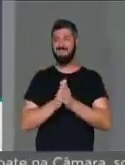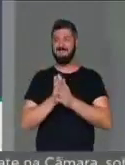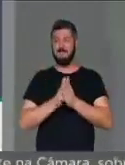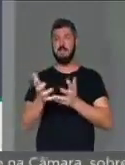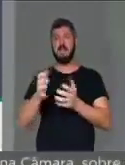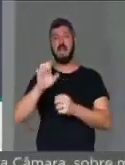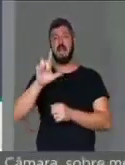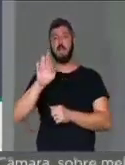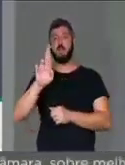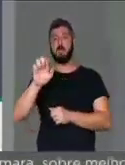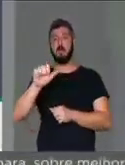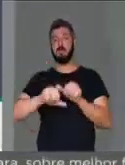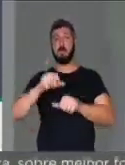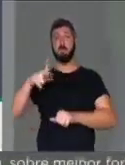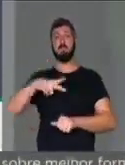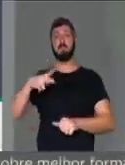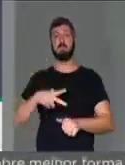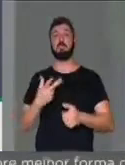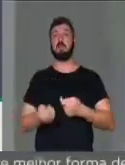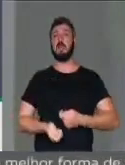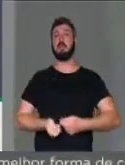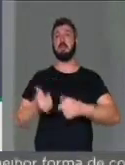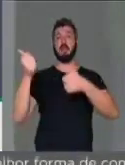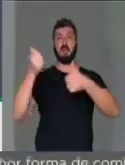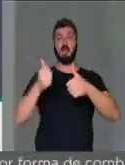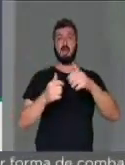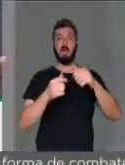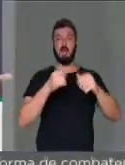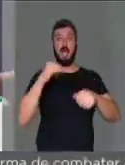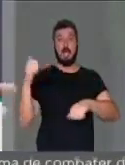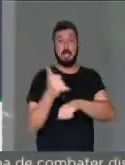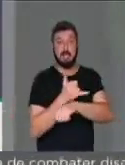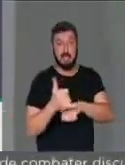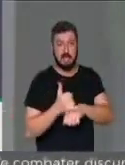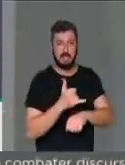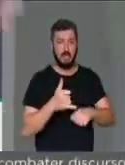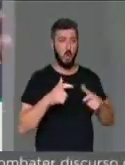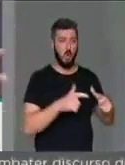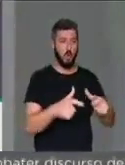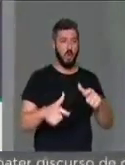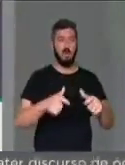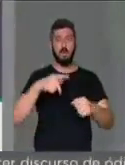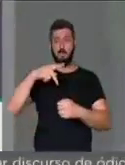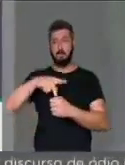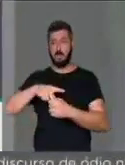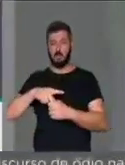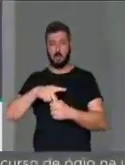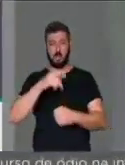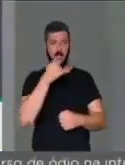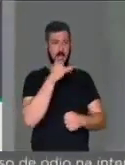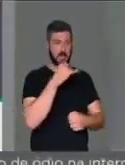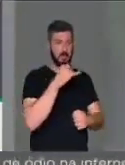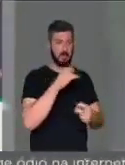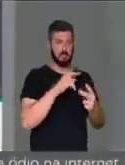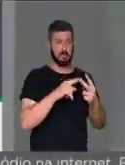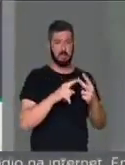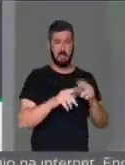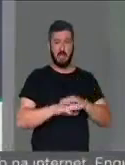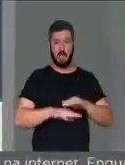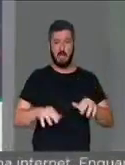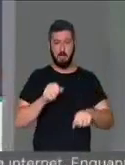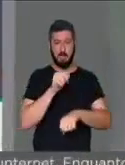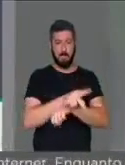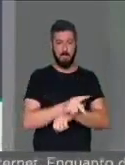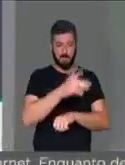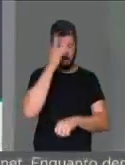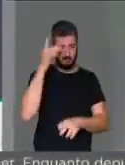Eletrobras, que é para poder entregar os nossos setores estratégicos, petróleo, energia, acabar com